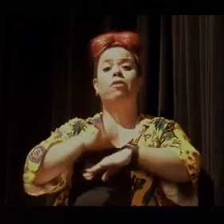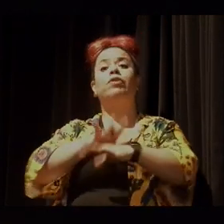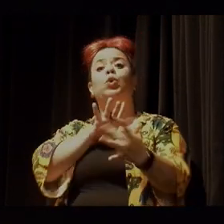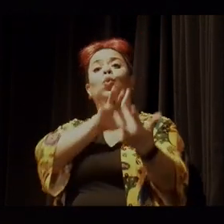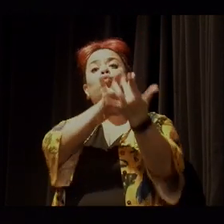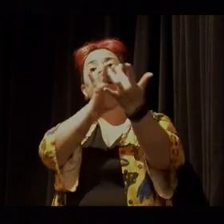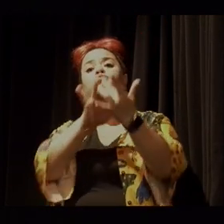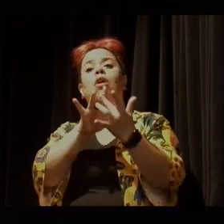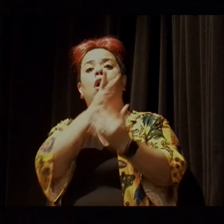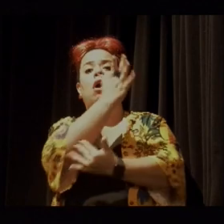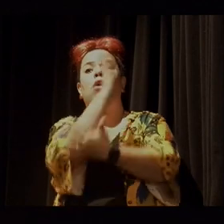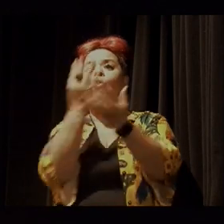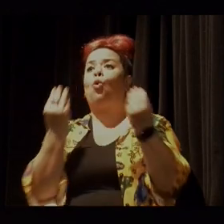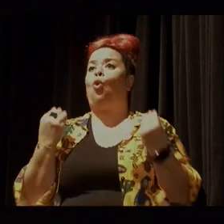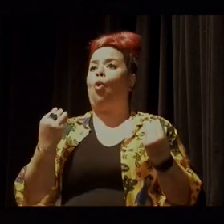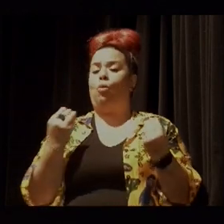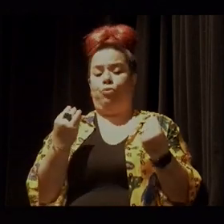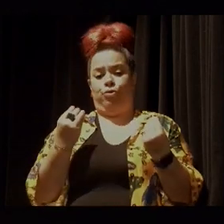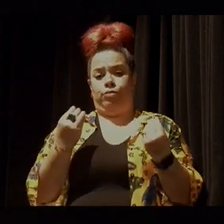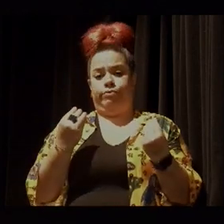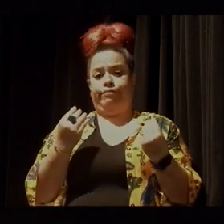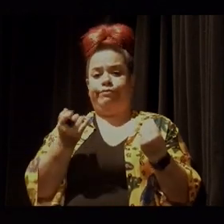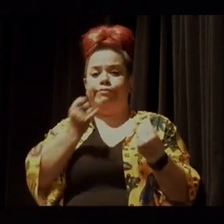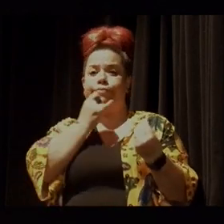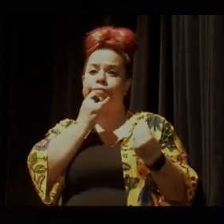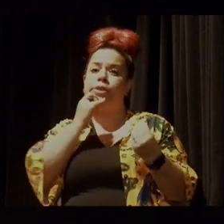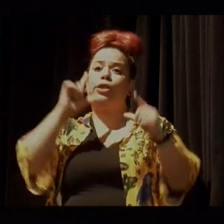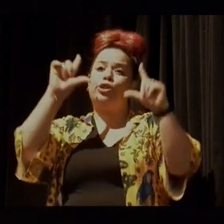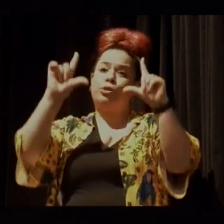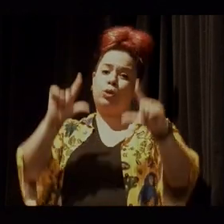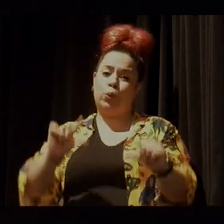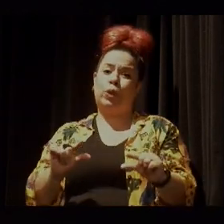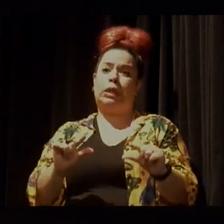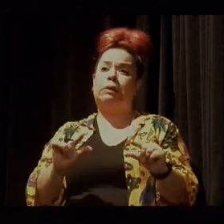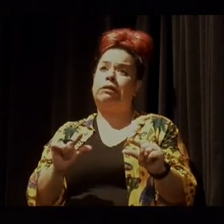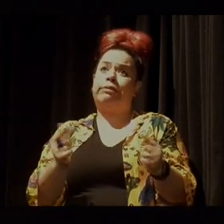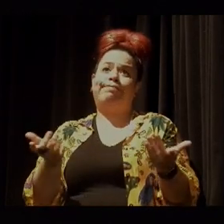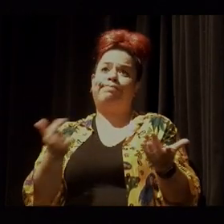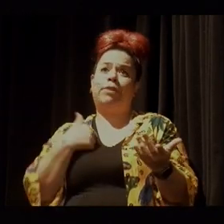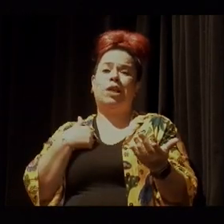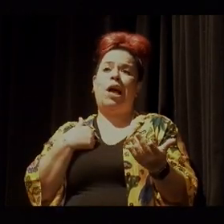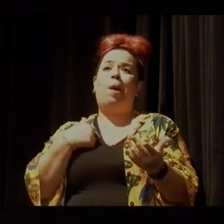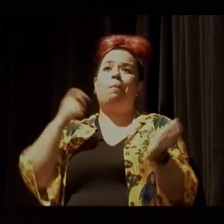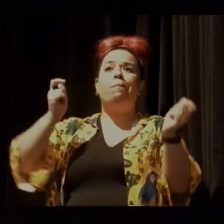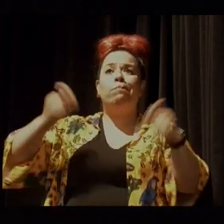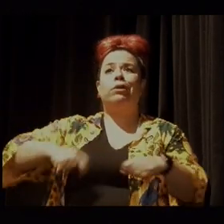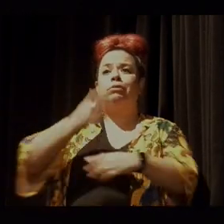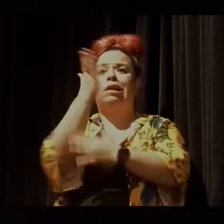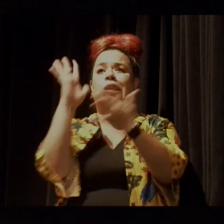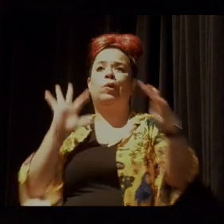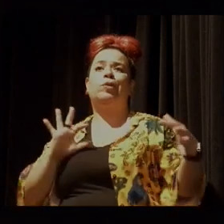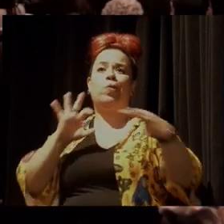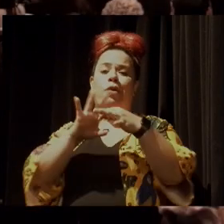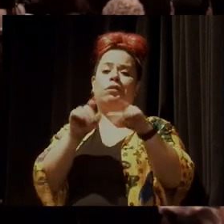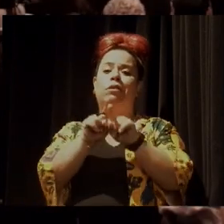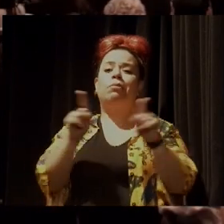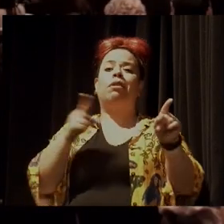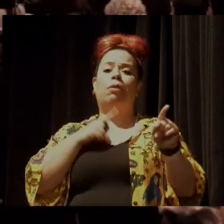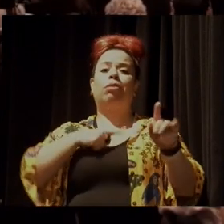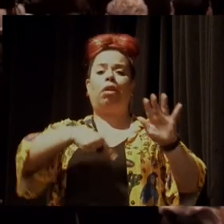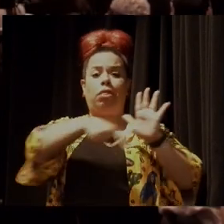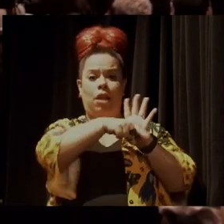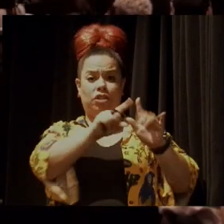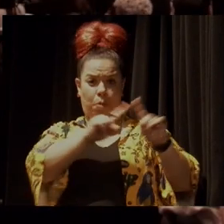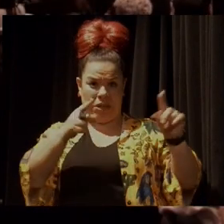a natureza, reduzindo o potencial impacto negativo. Mas é muito bom a gente saber que não é uma coisa